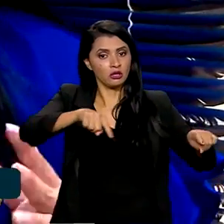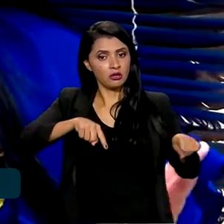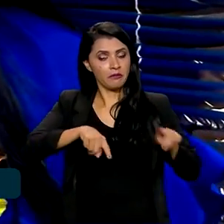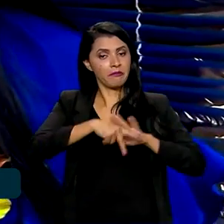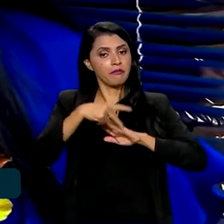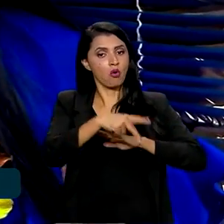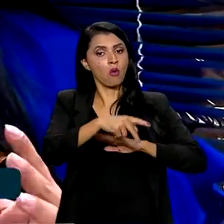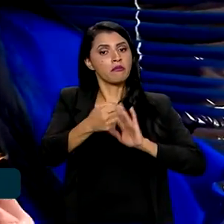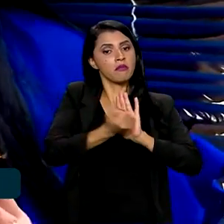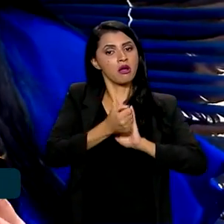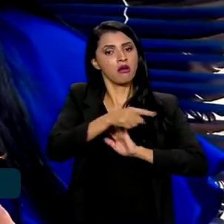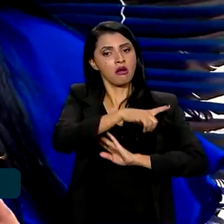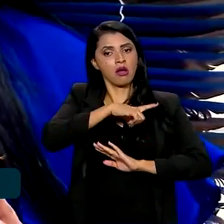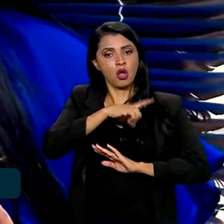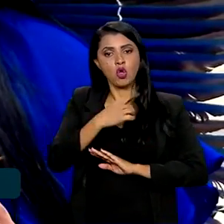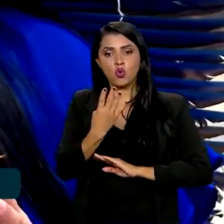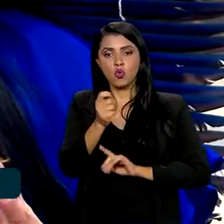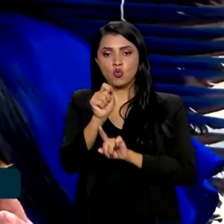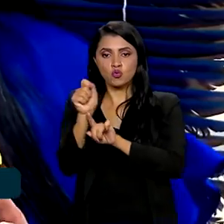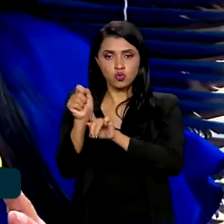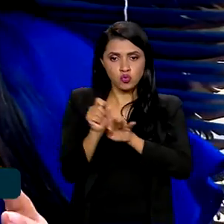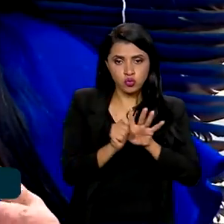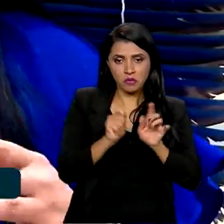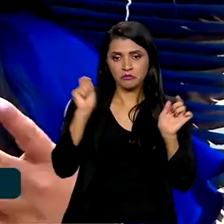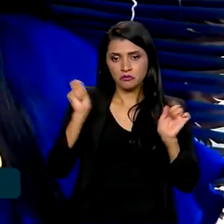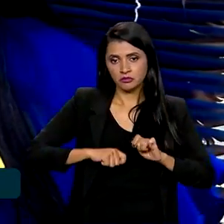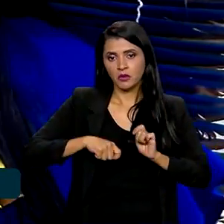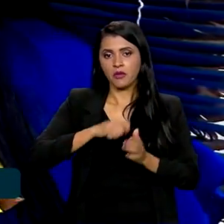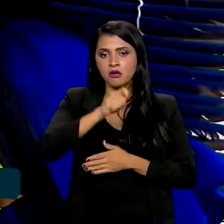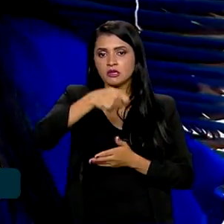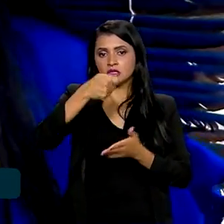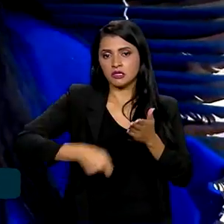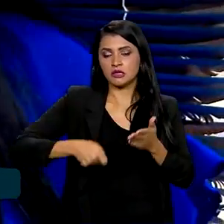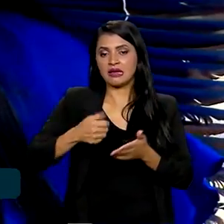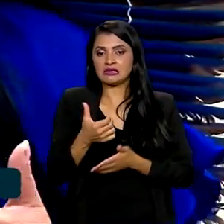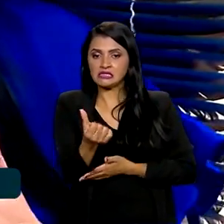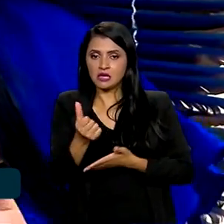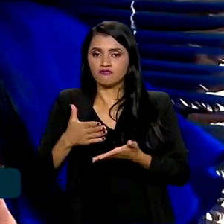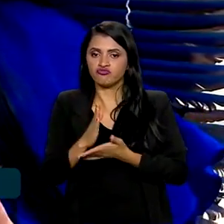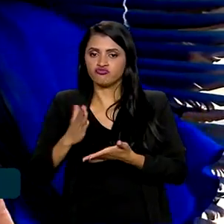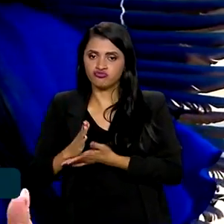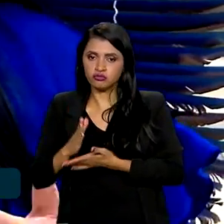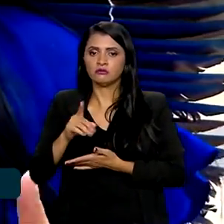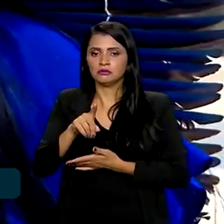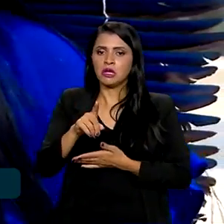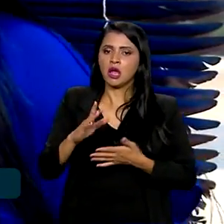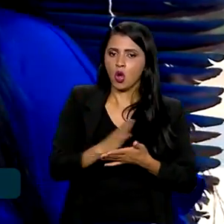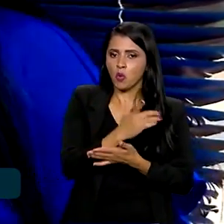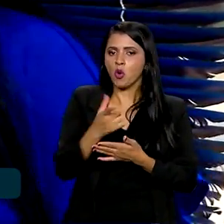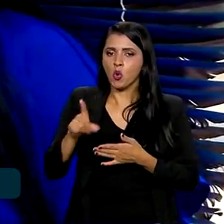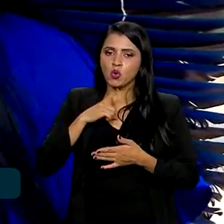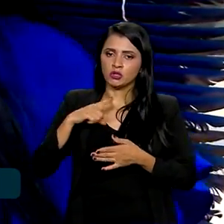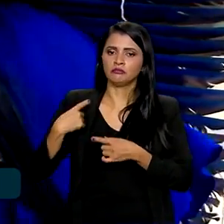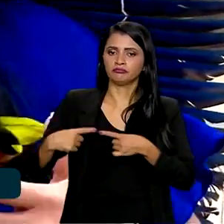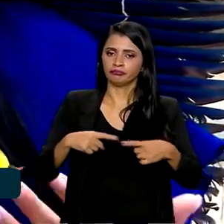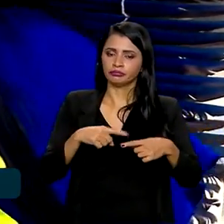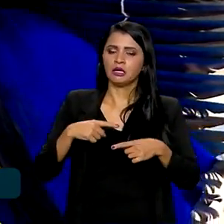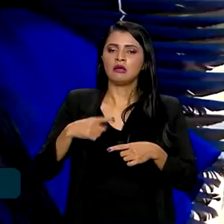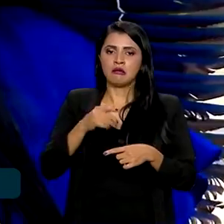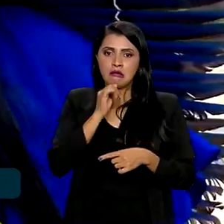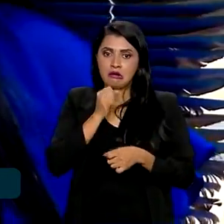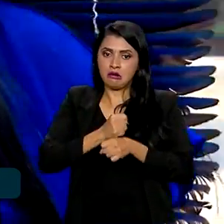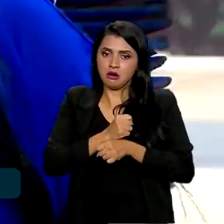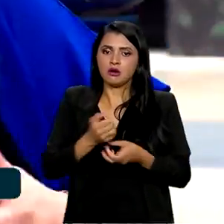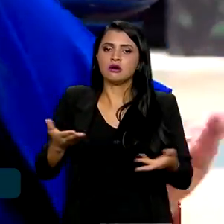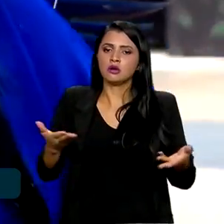Em quatro meses, podemos assinar seis homologações. Temos ainda mais algumas para acontecerem, provavelmente ainda esse